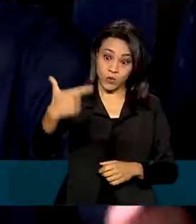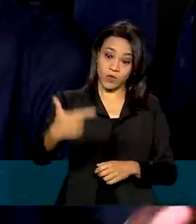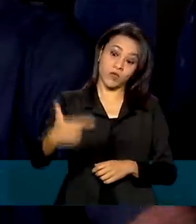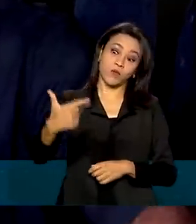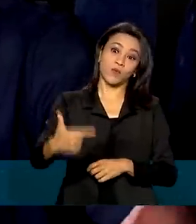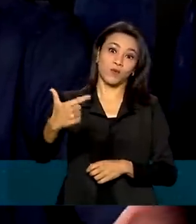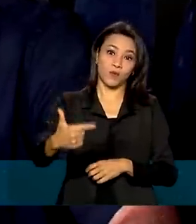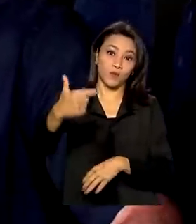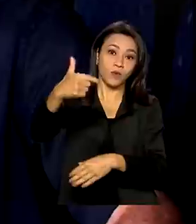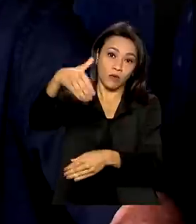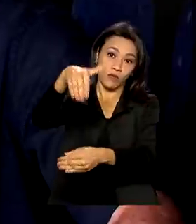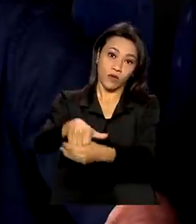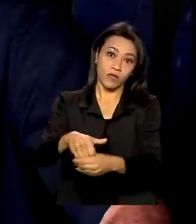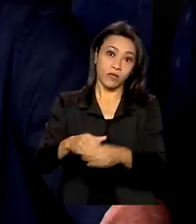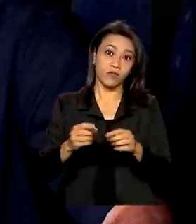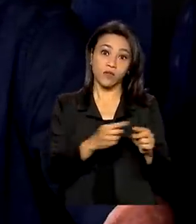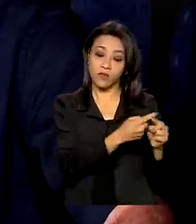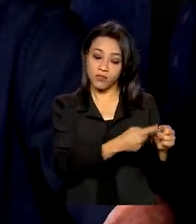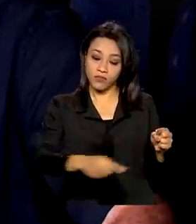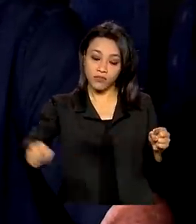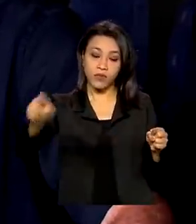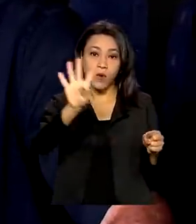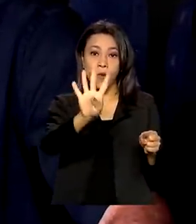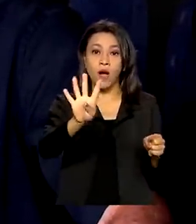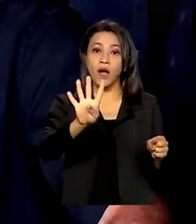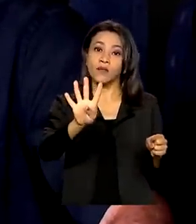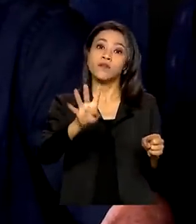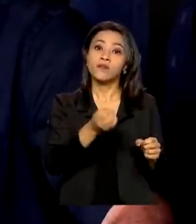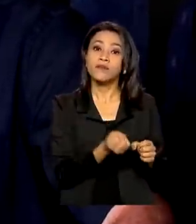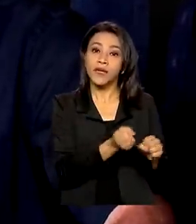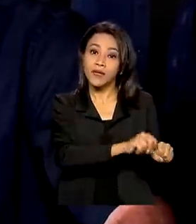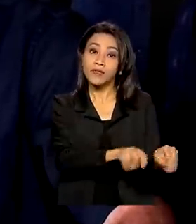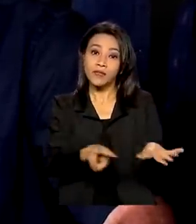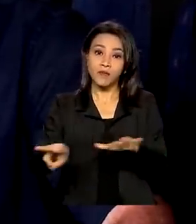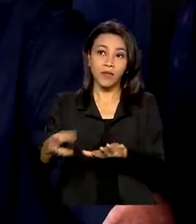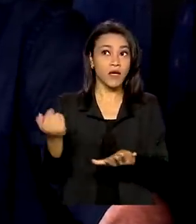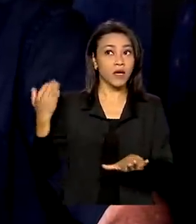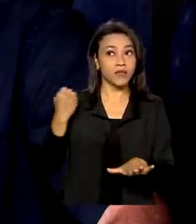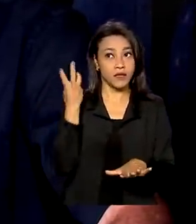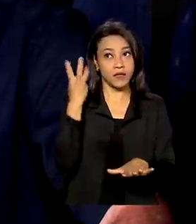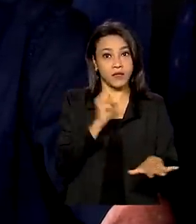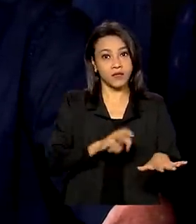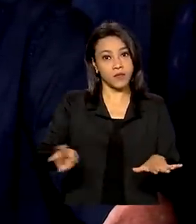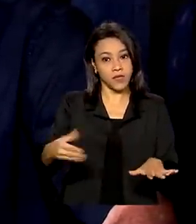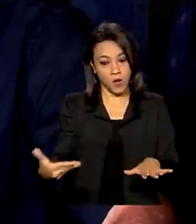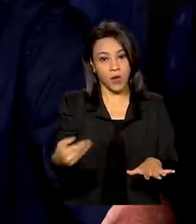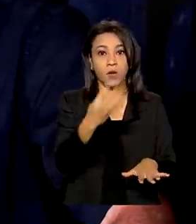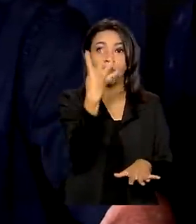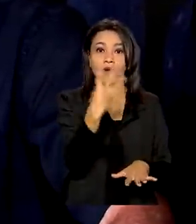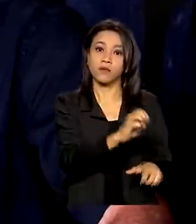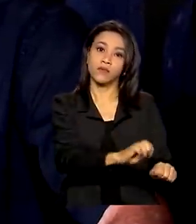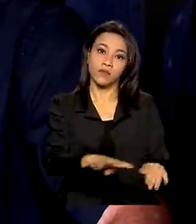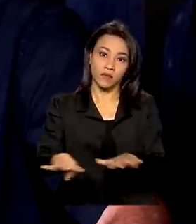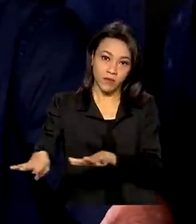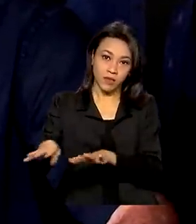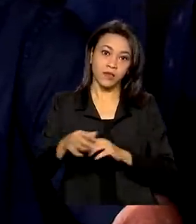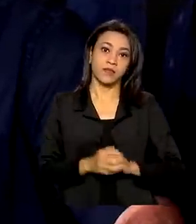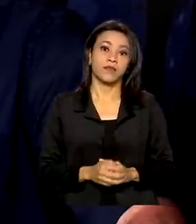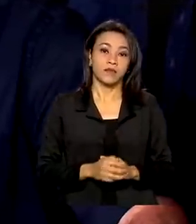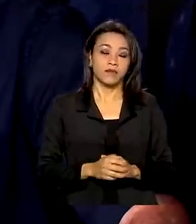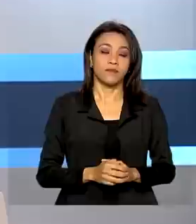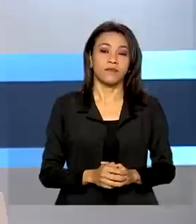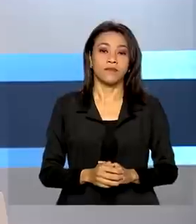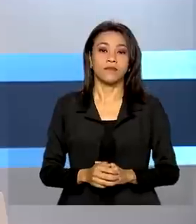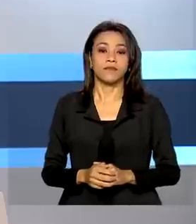elástico, quatro semanas e não três, como geralmente acontecia, dá para explicar bem à população o que